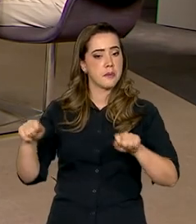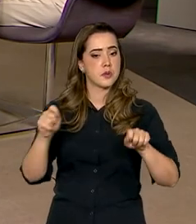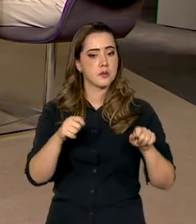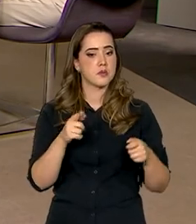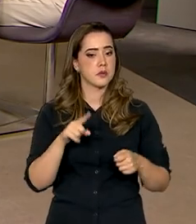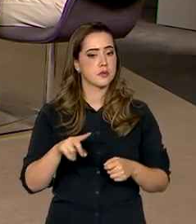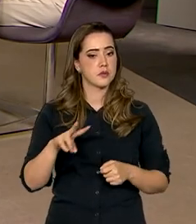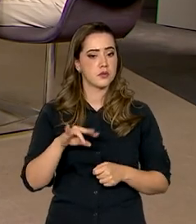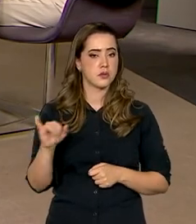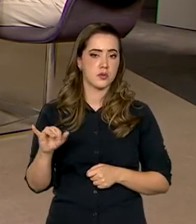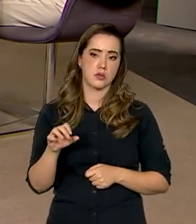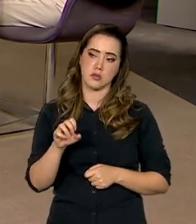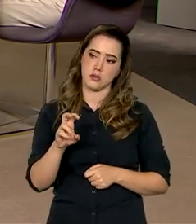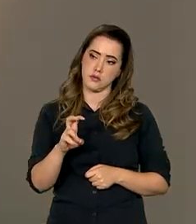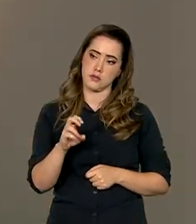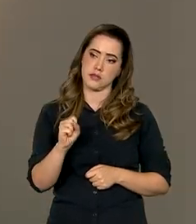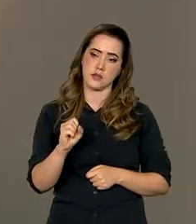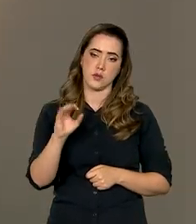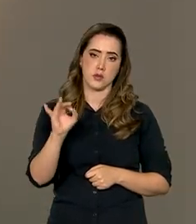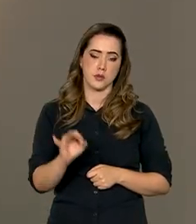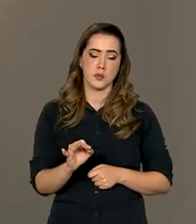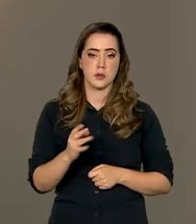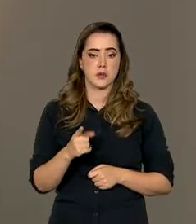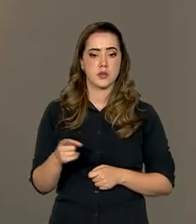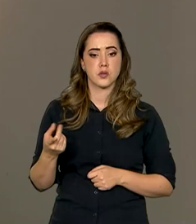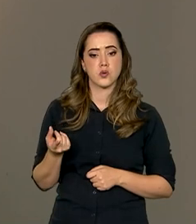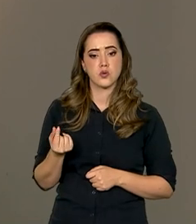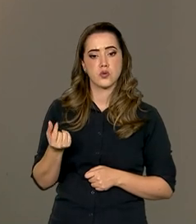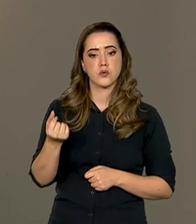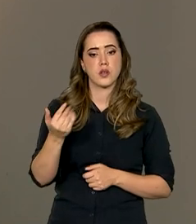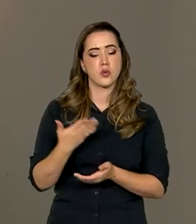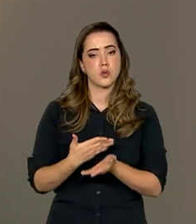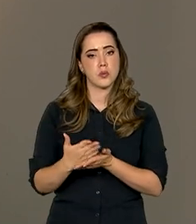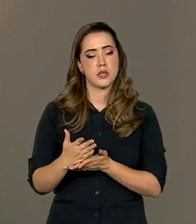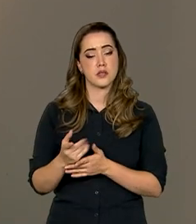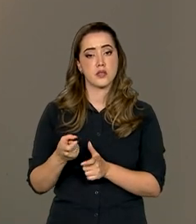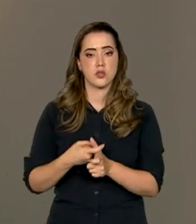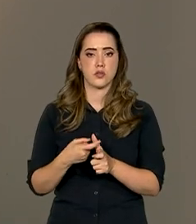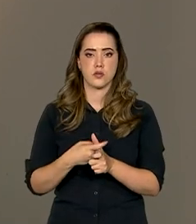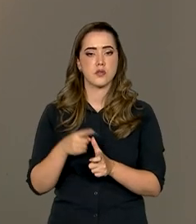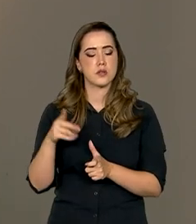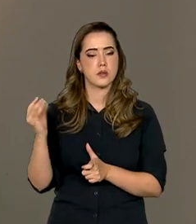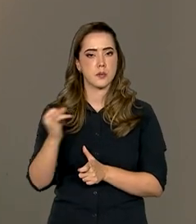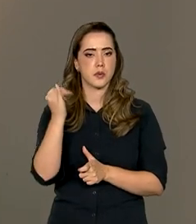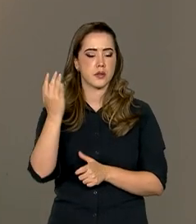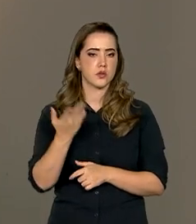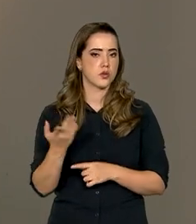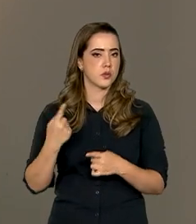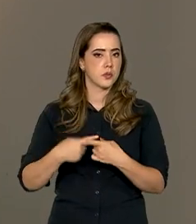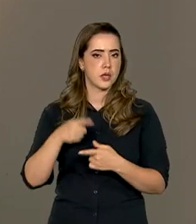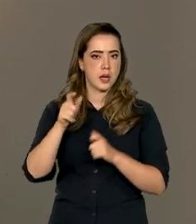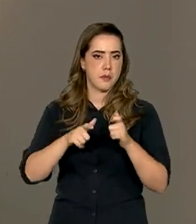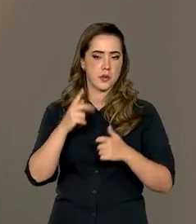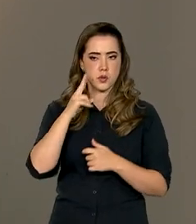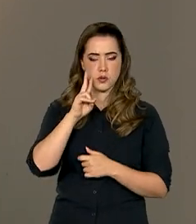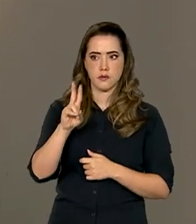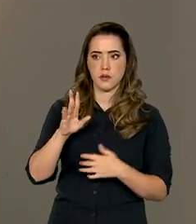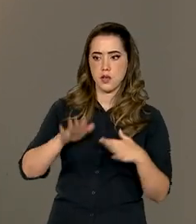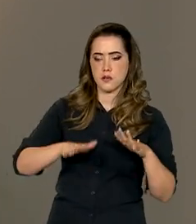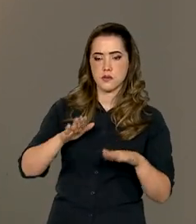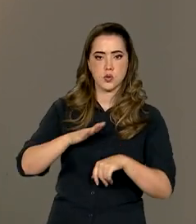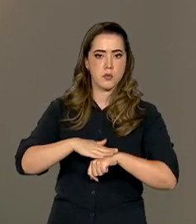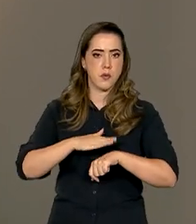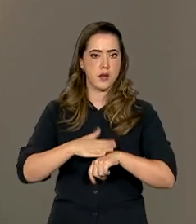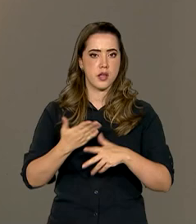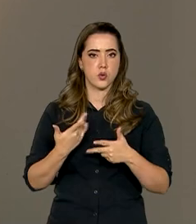em torno de 58% do valor original. Isso é muito importante, porque a pessoa se vê de uma hora para outra